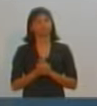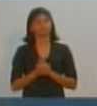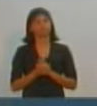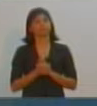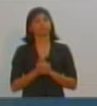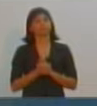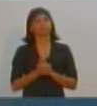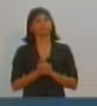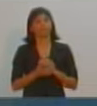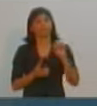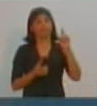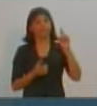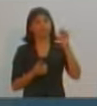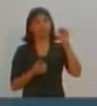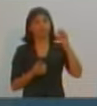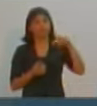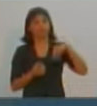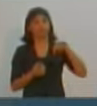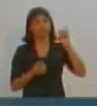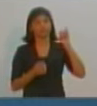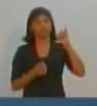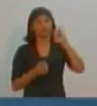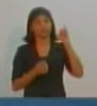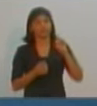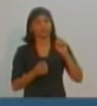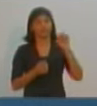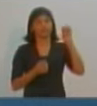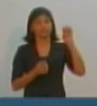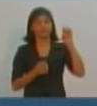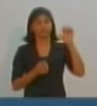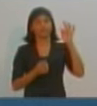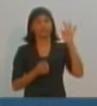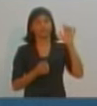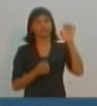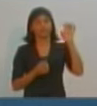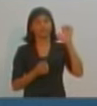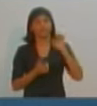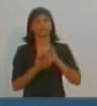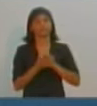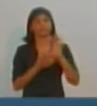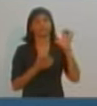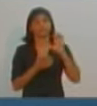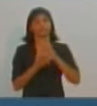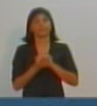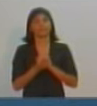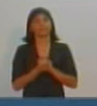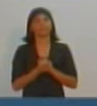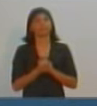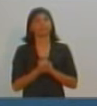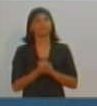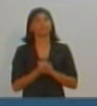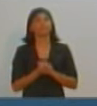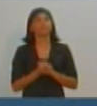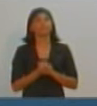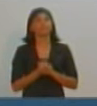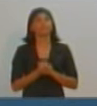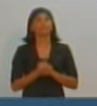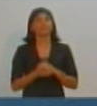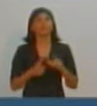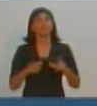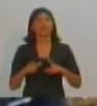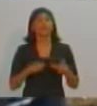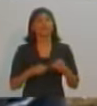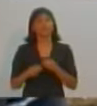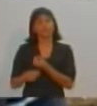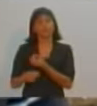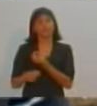né, que ainda não respondeu. E ele, então, dando sequência a este bloco, vai responder a pergunta sobre qualificação profissional. Vamos ver.